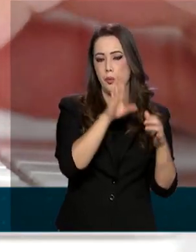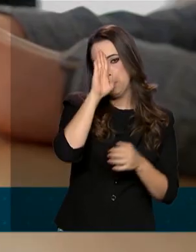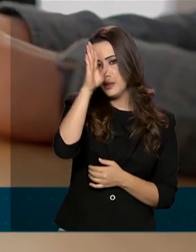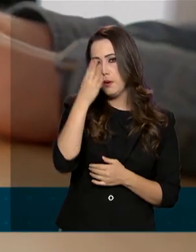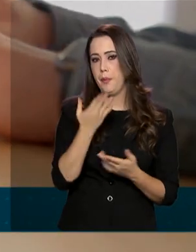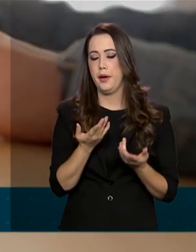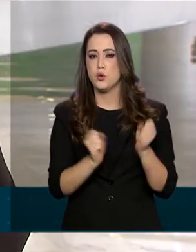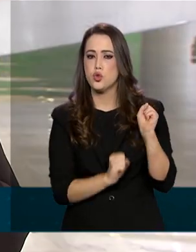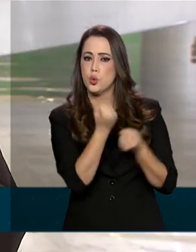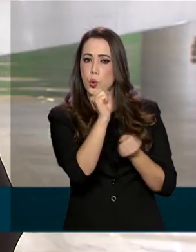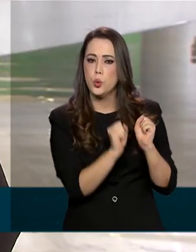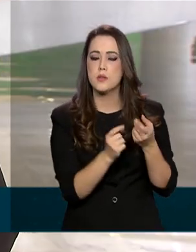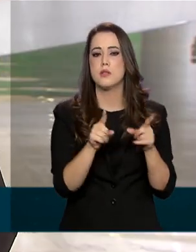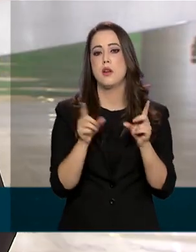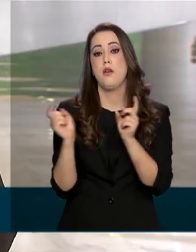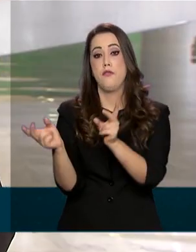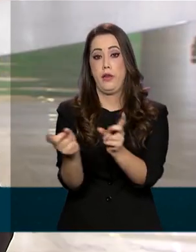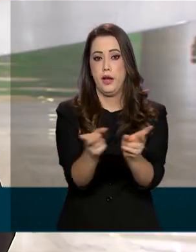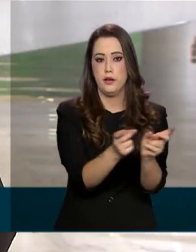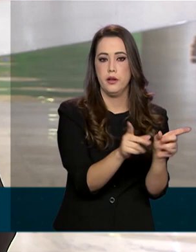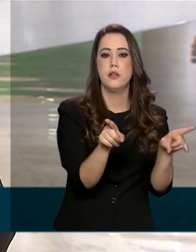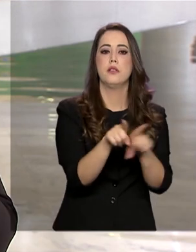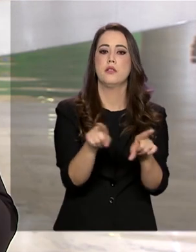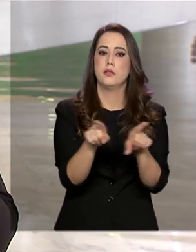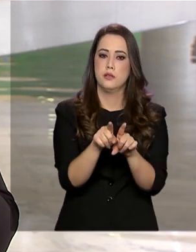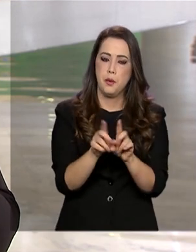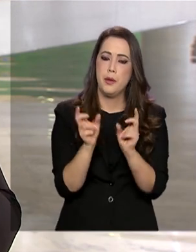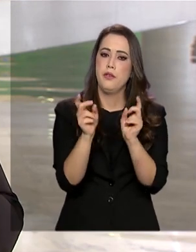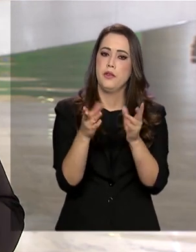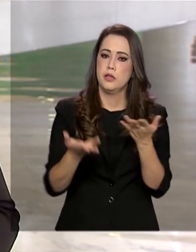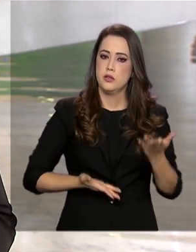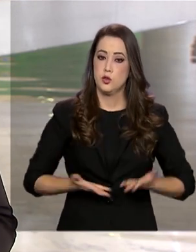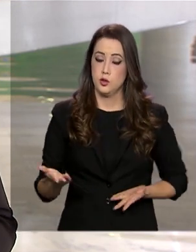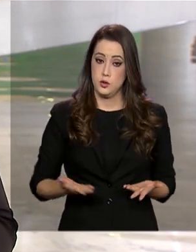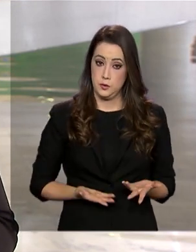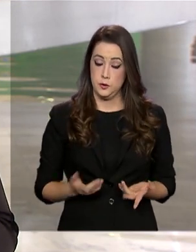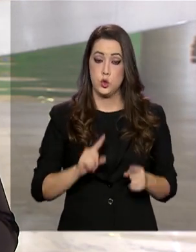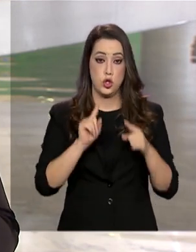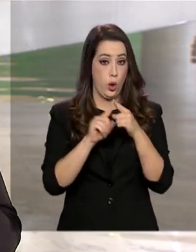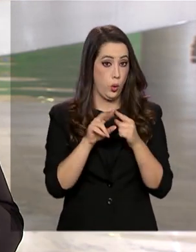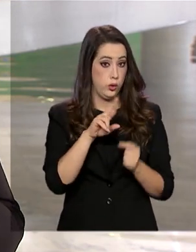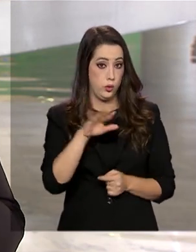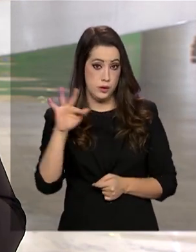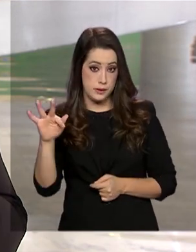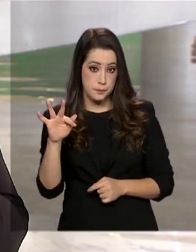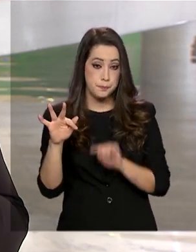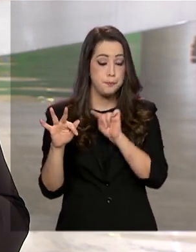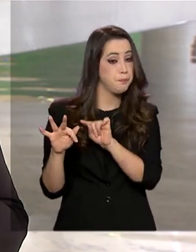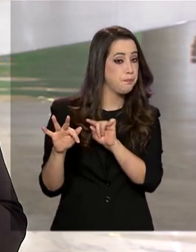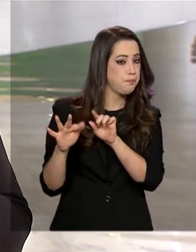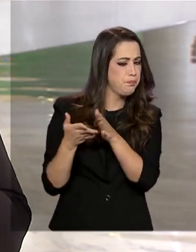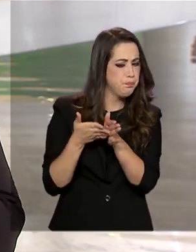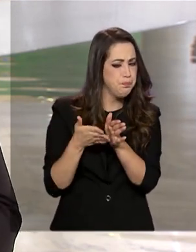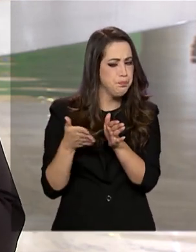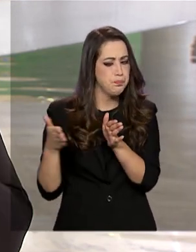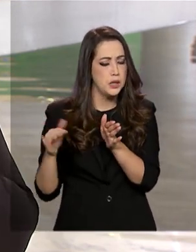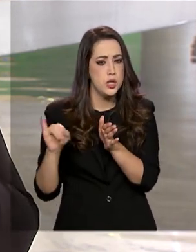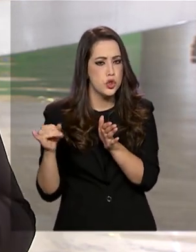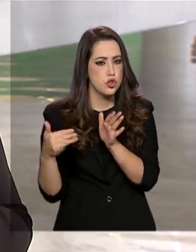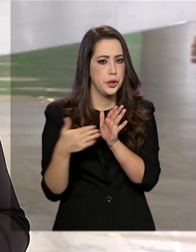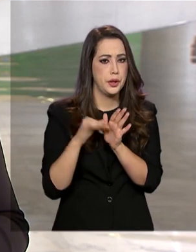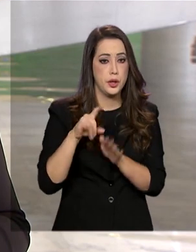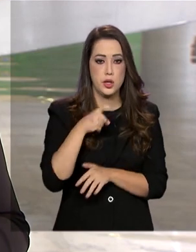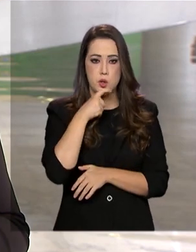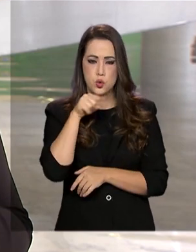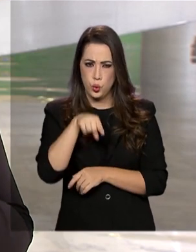produção industrial, vendas de bens e também vendas de serviço. E segundo a Receita Federal, nesse período de janeiro a